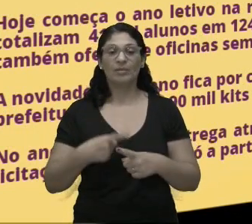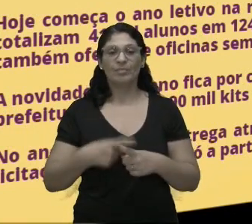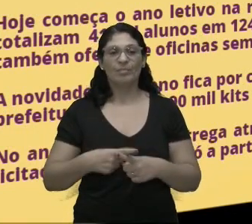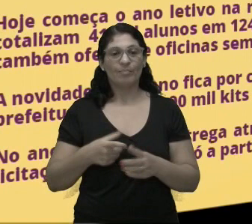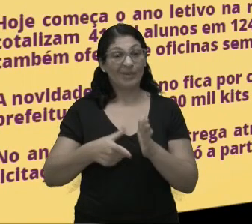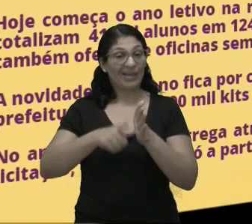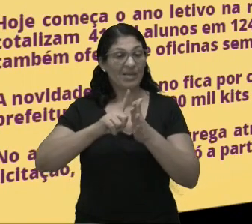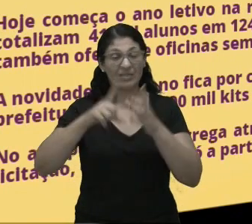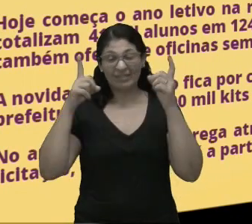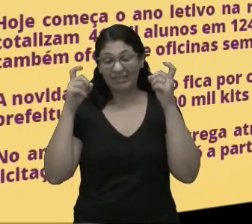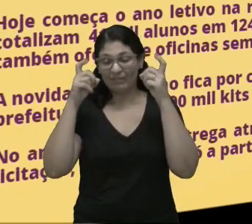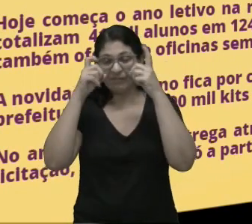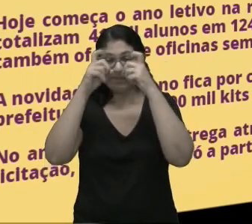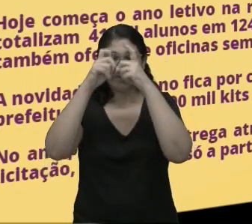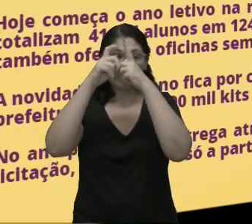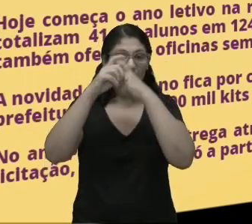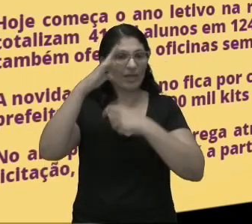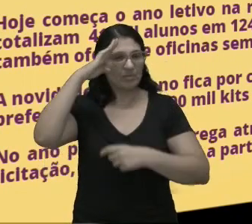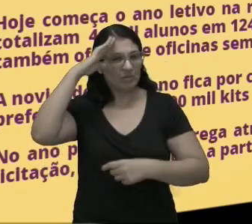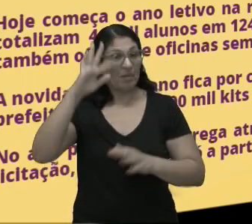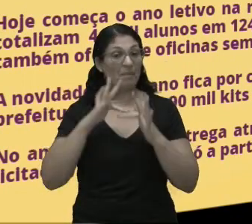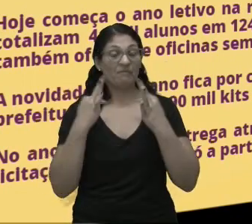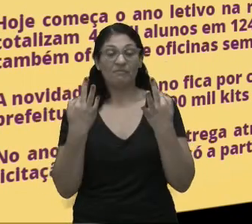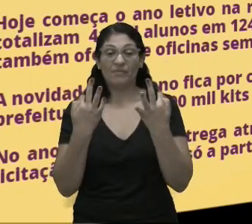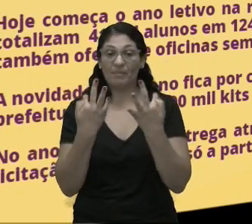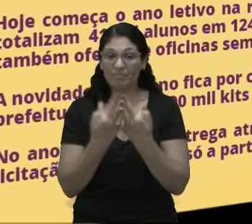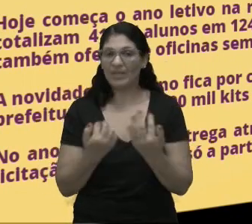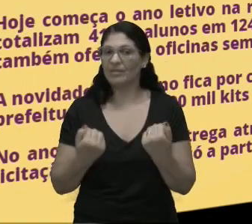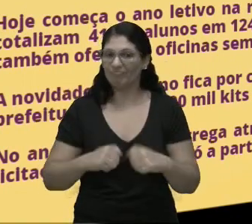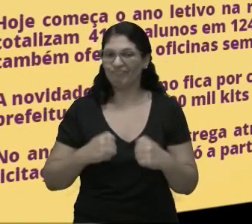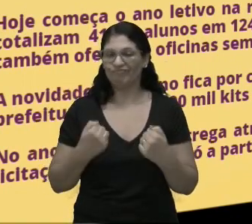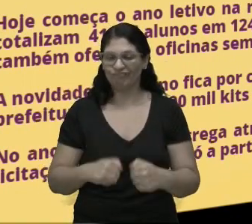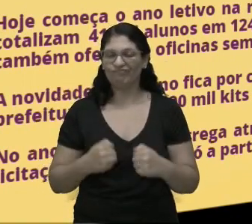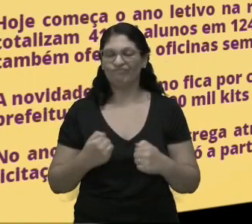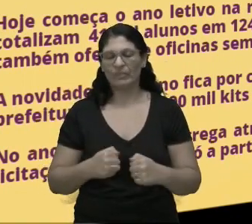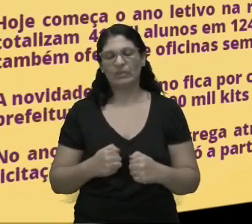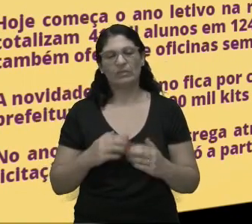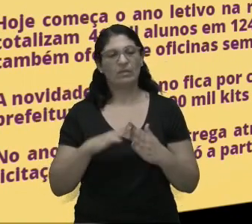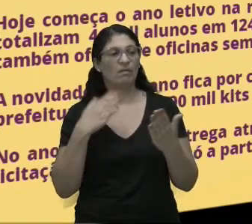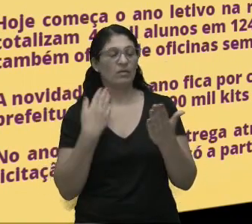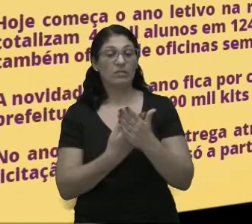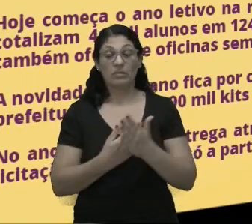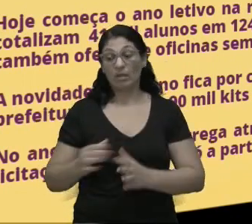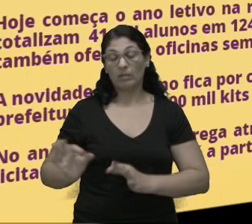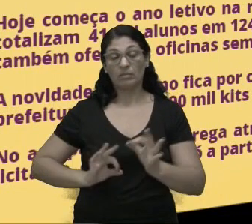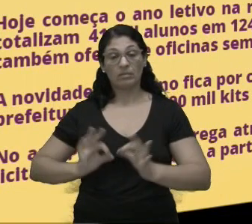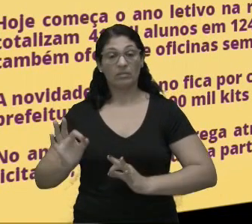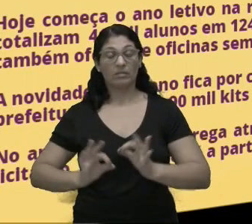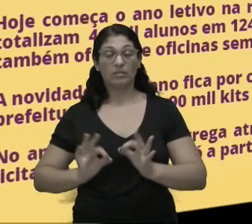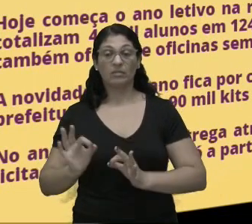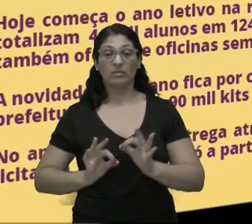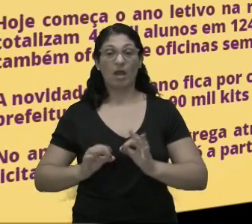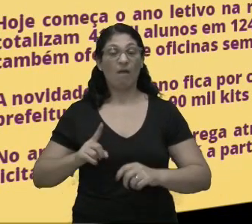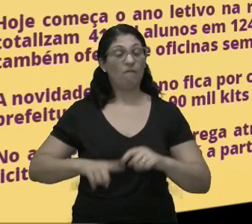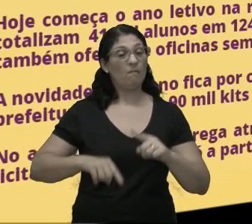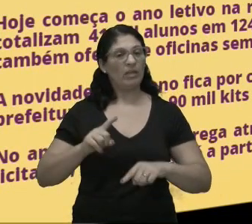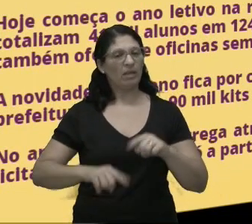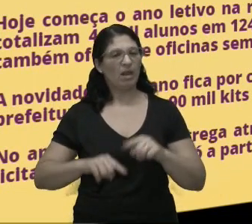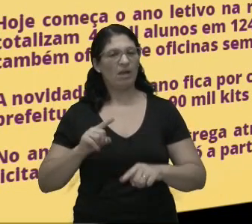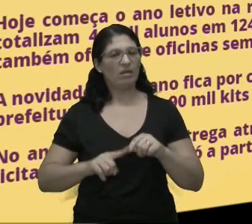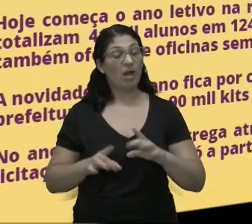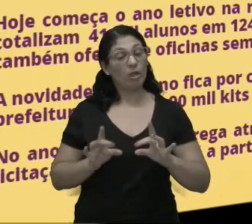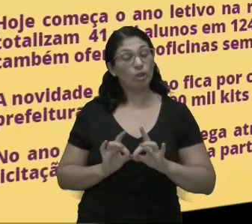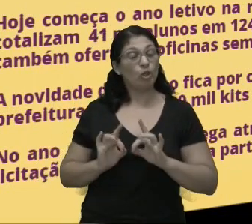dificultador, principalmente para as famílias que mais precisavam. As escolas até se organizavam com materiais que às vezes